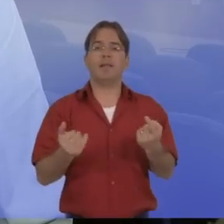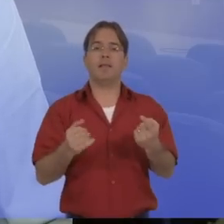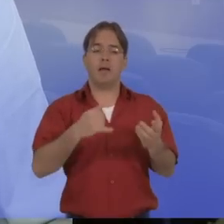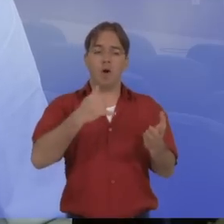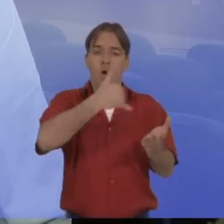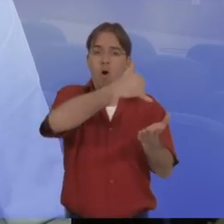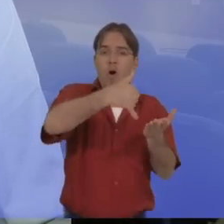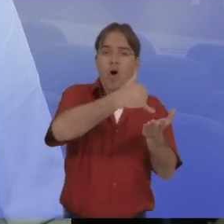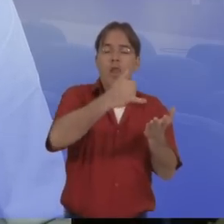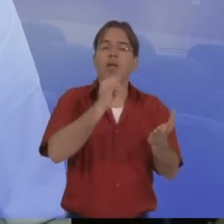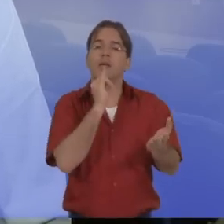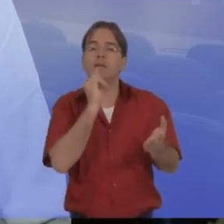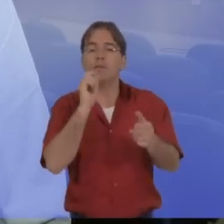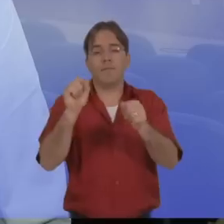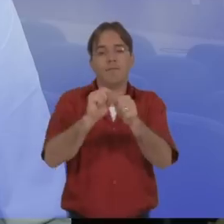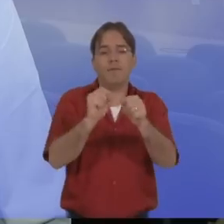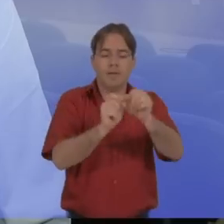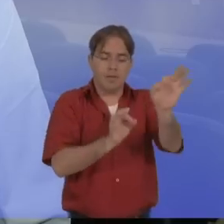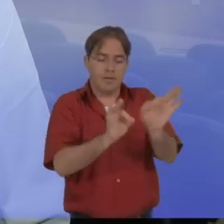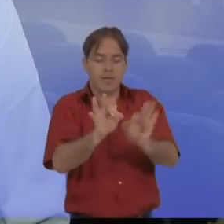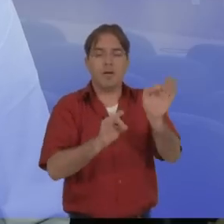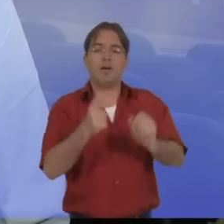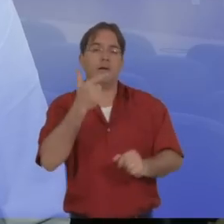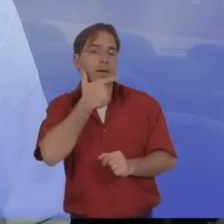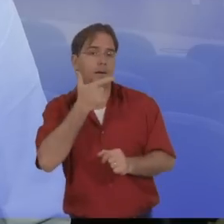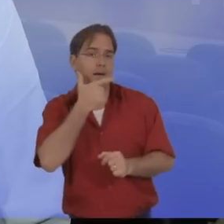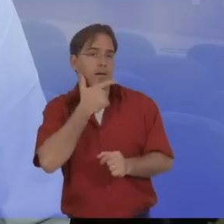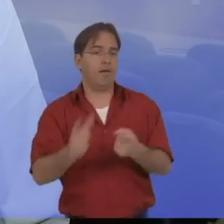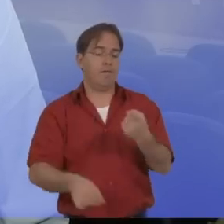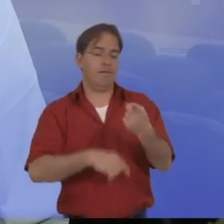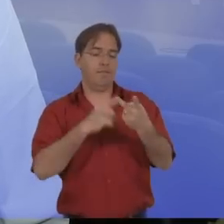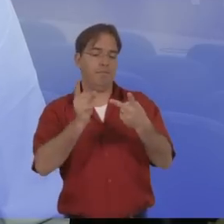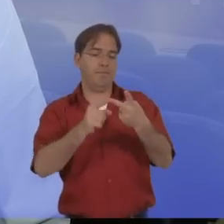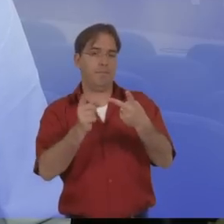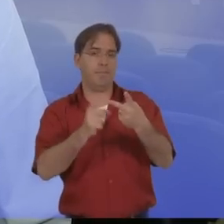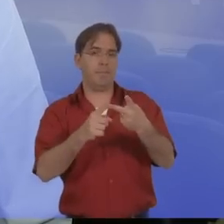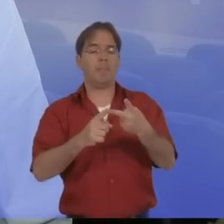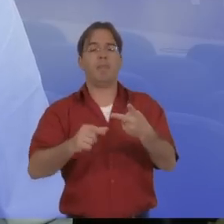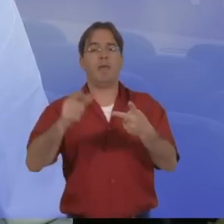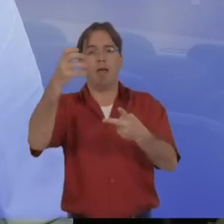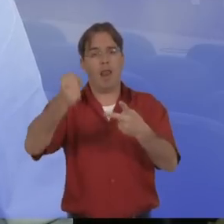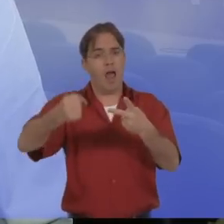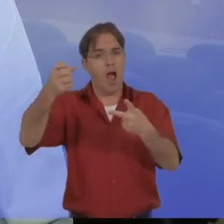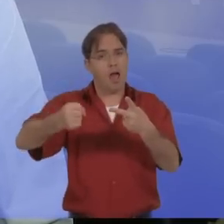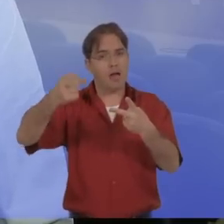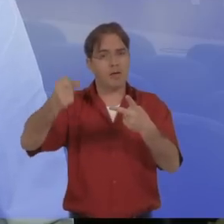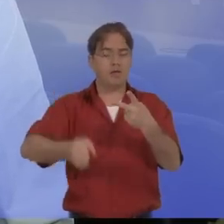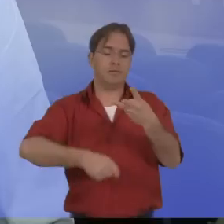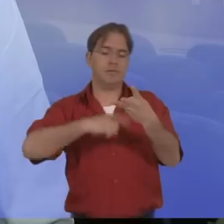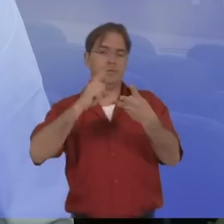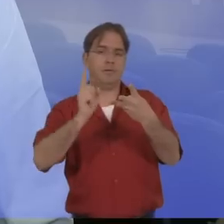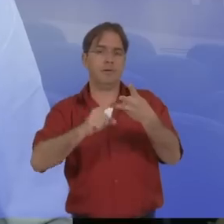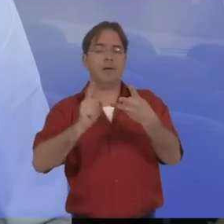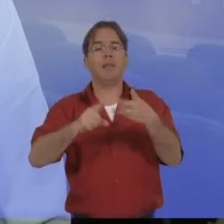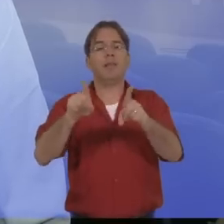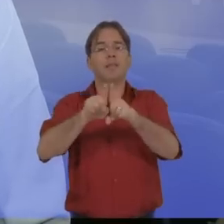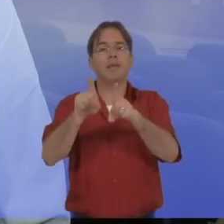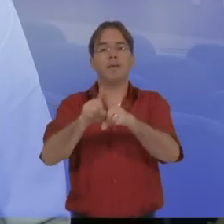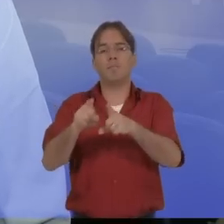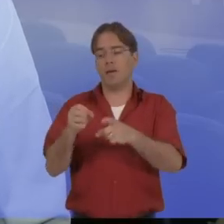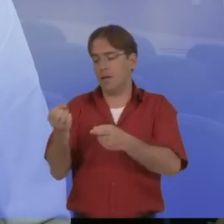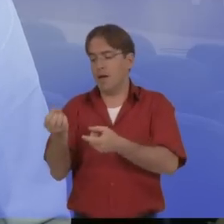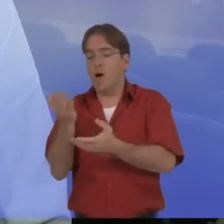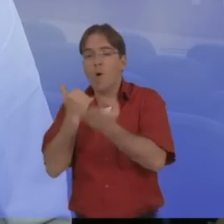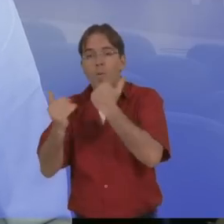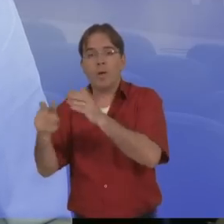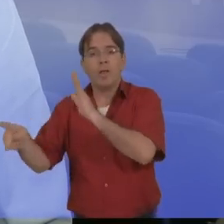o bioativo da moringa para a produção de queijo, para a produção de leite, para a